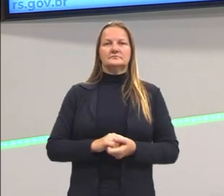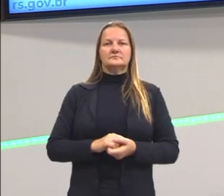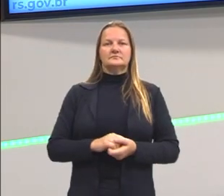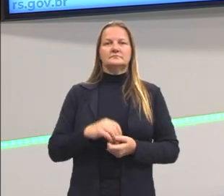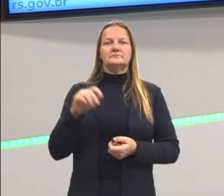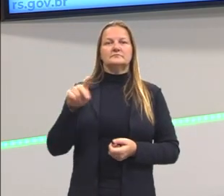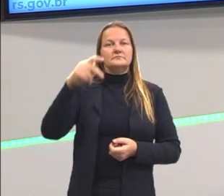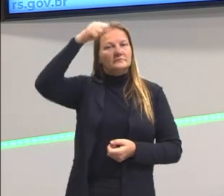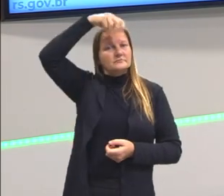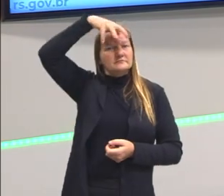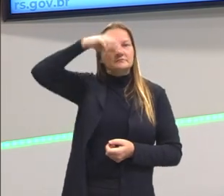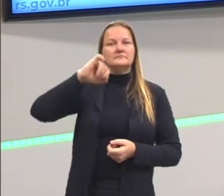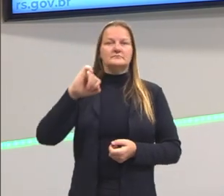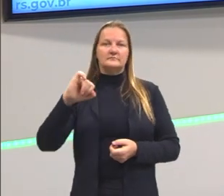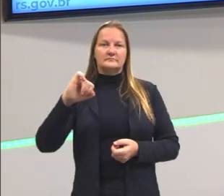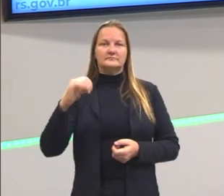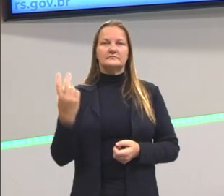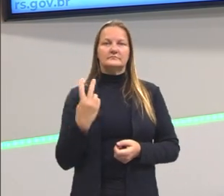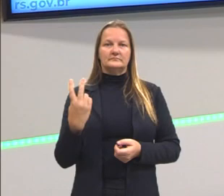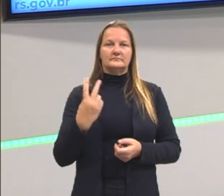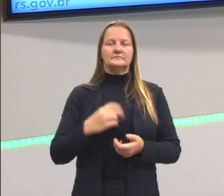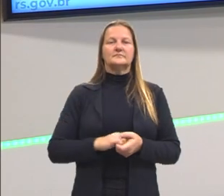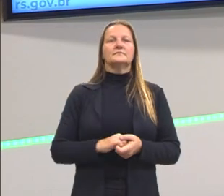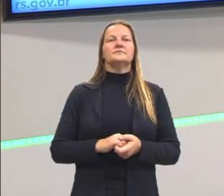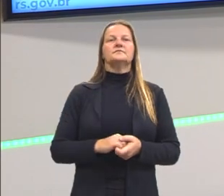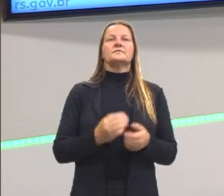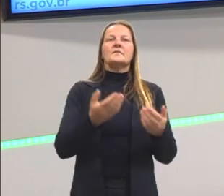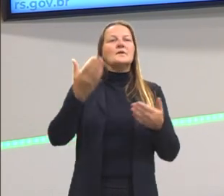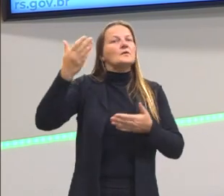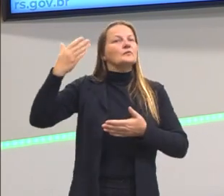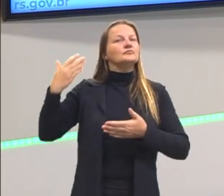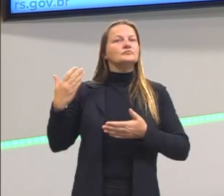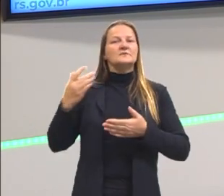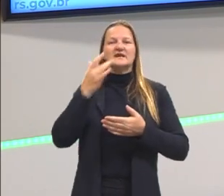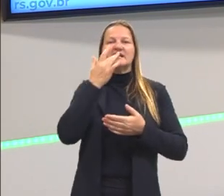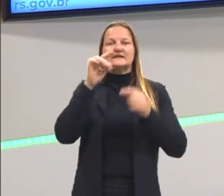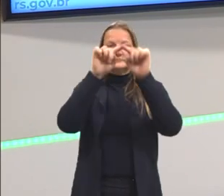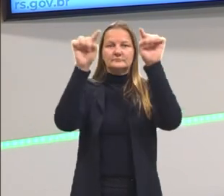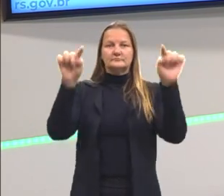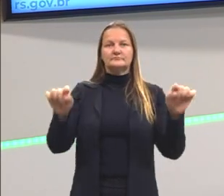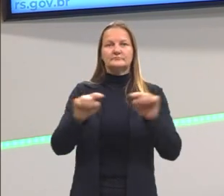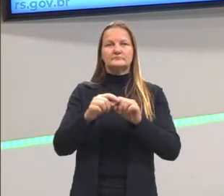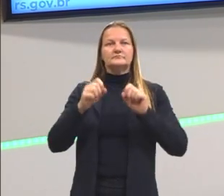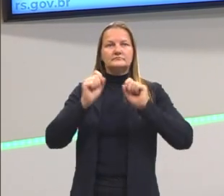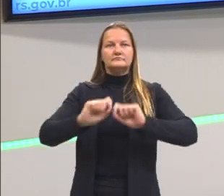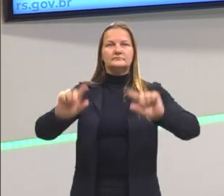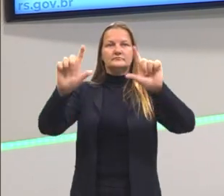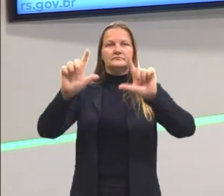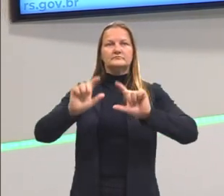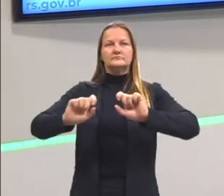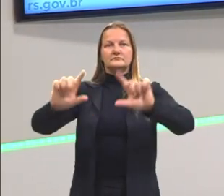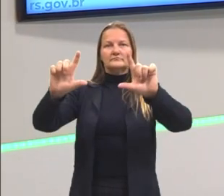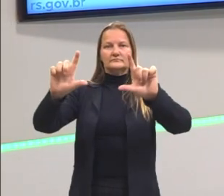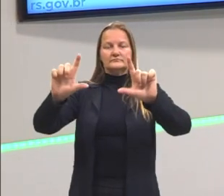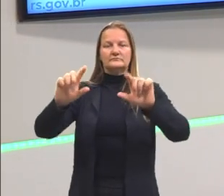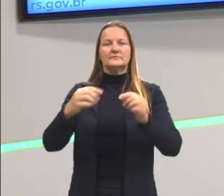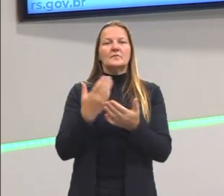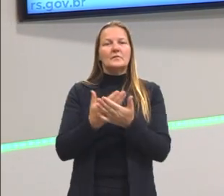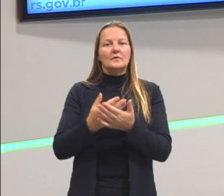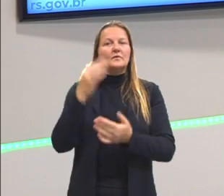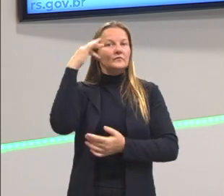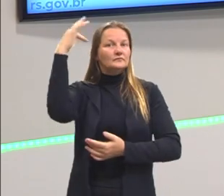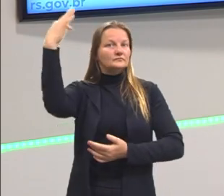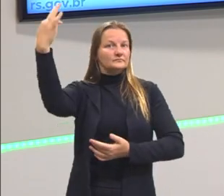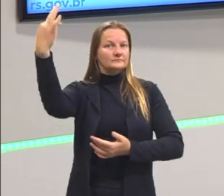a professora Suzana e a professora Lucimeia, atrás de mim um quadro branco, onde são projetados os slides para essa nossa aula